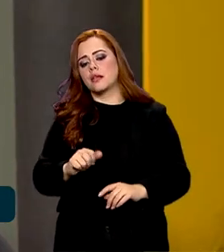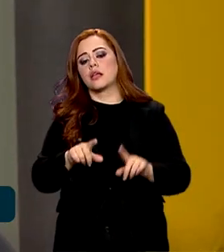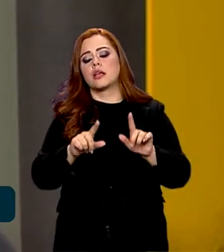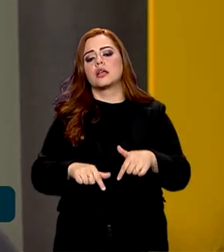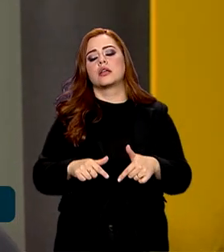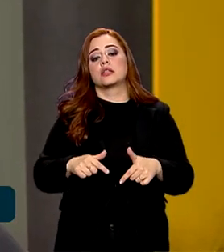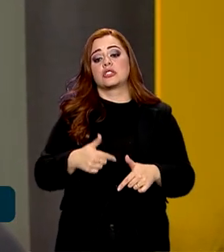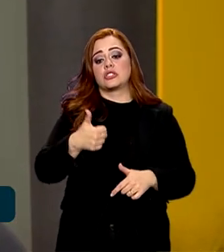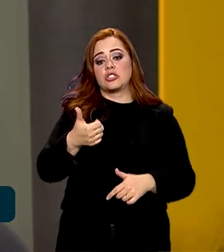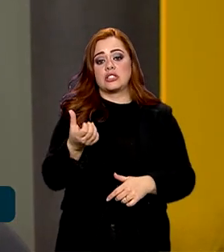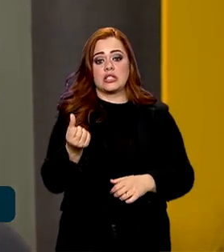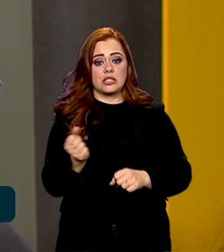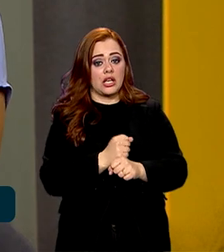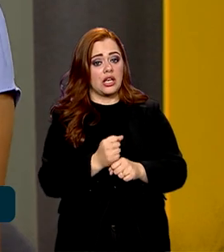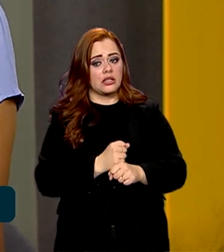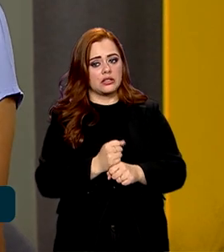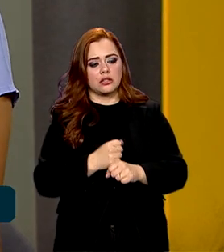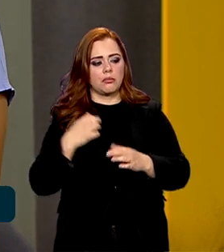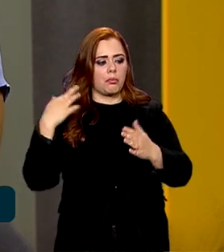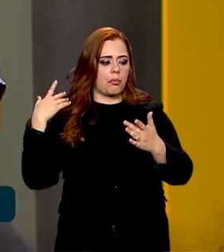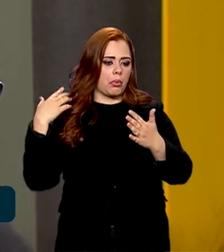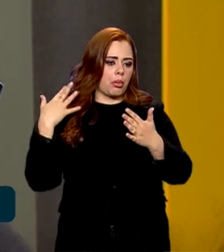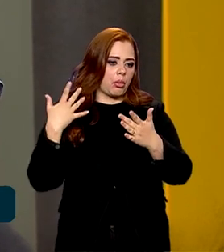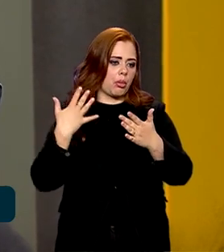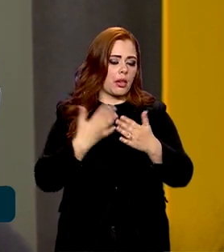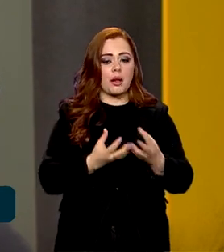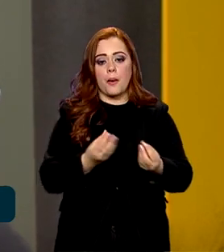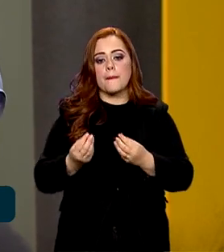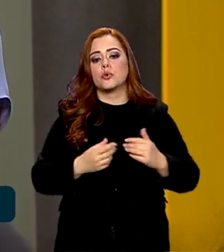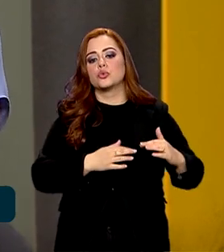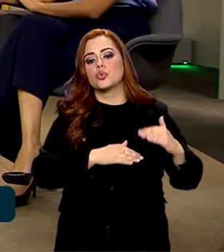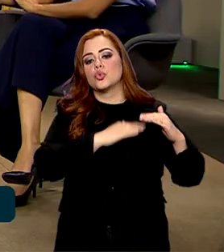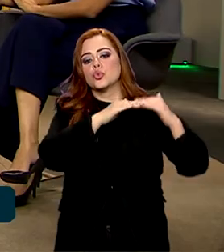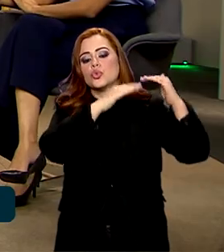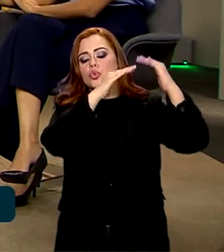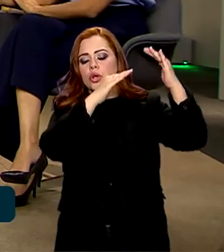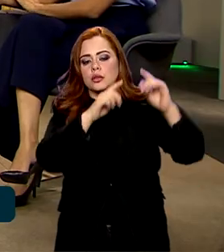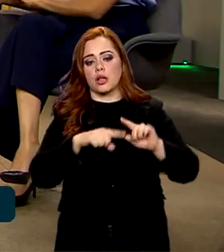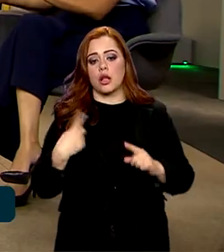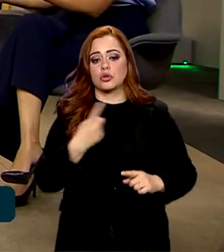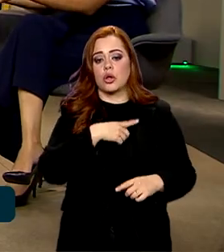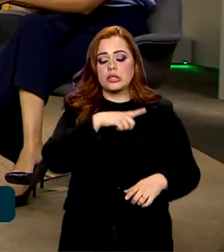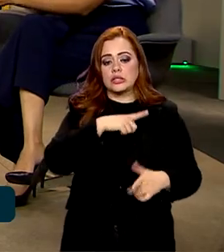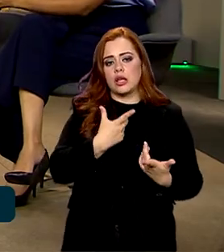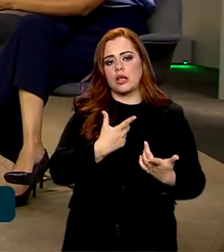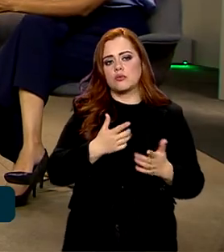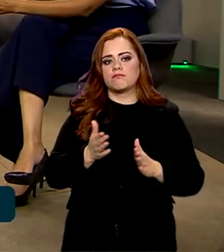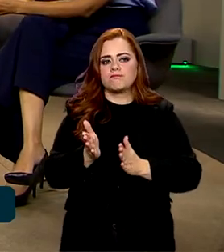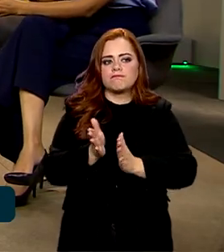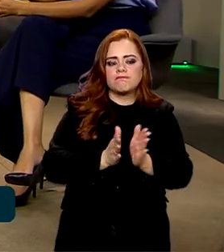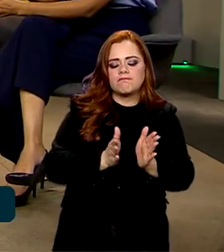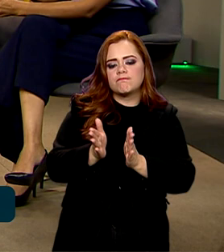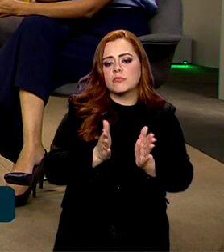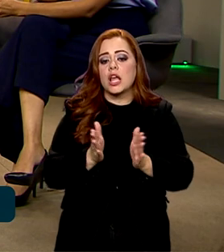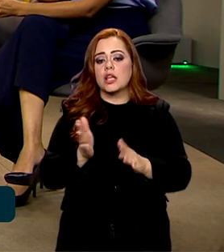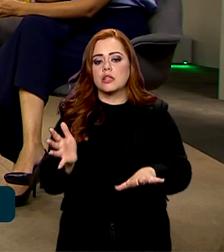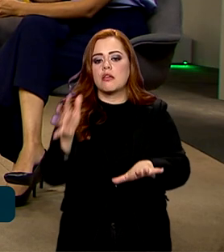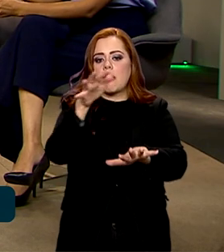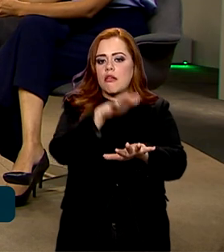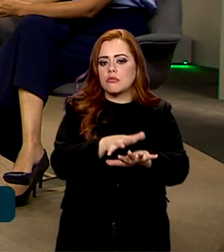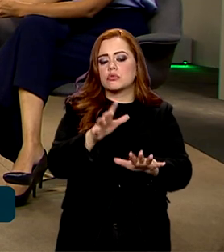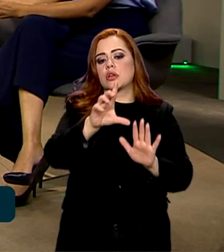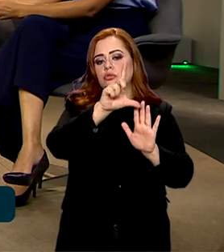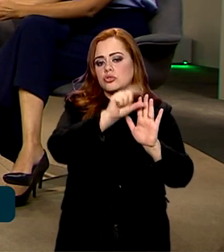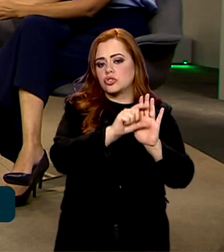16 anos se passaram e, claro, muita coisa evoluiu, né, Roberto? E aí a gente tem o eixo que é inclusão digital